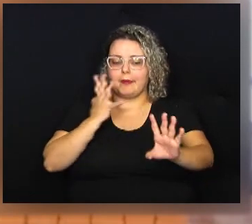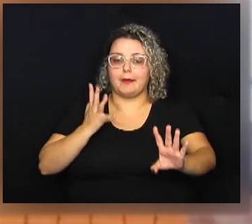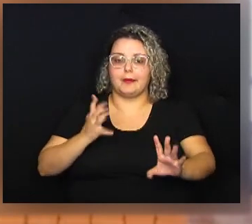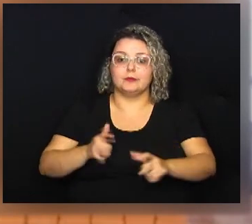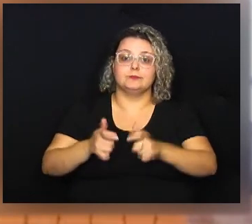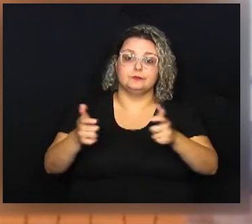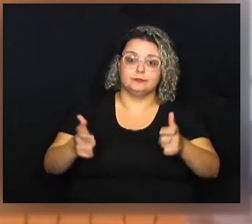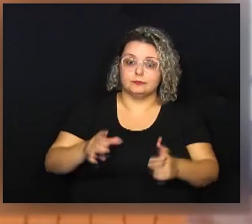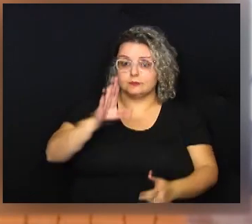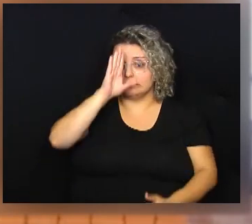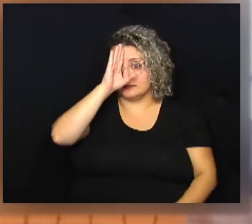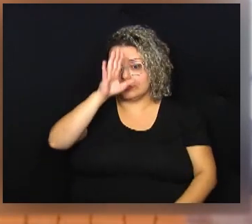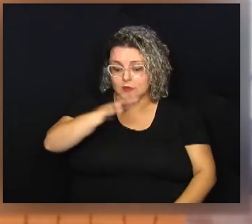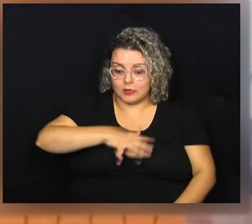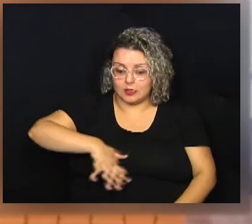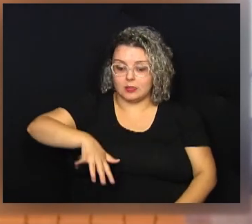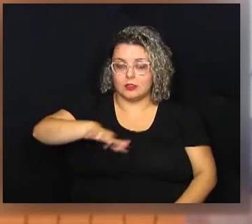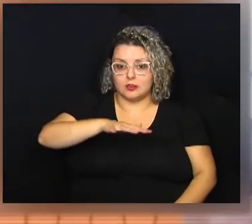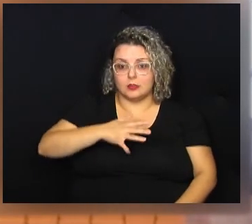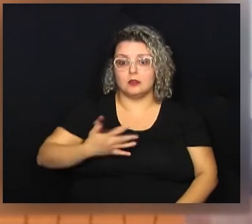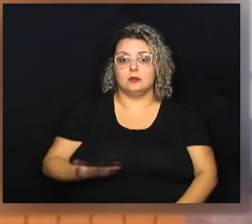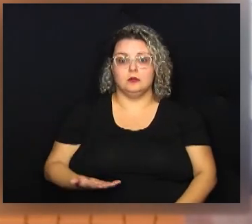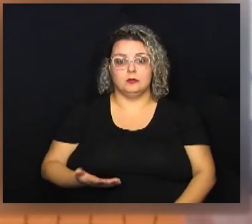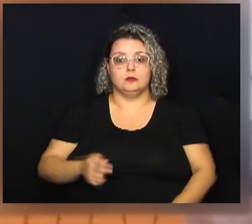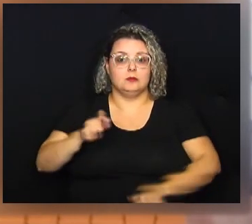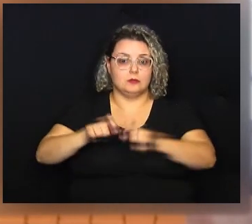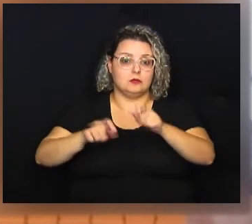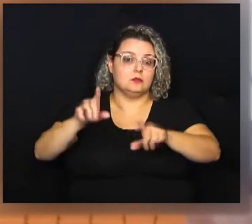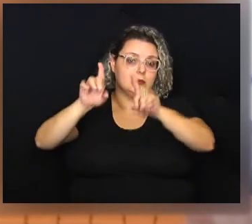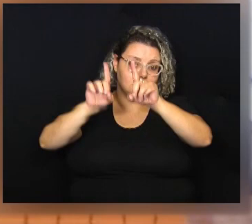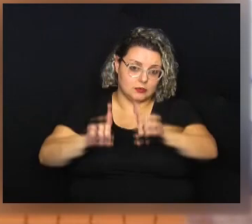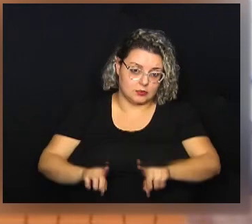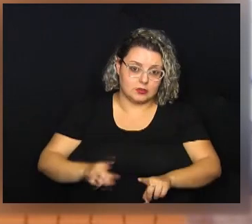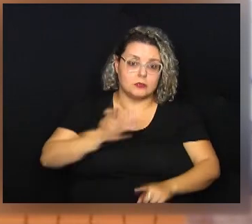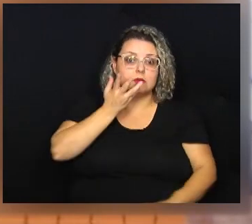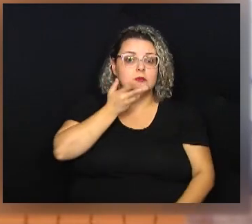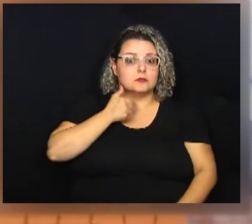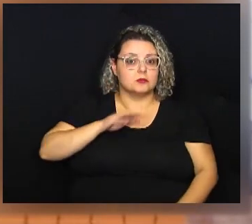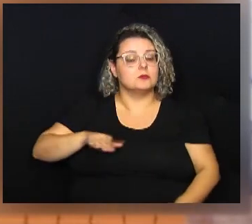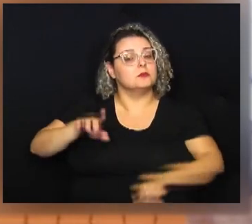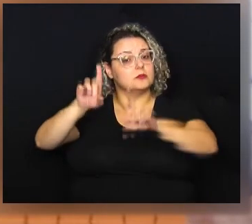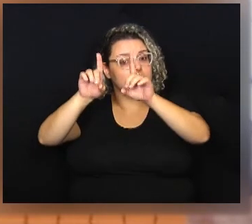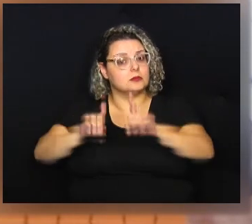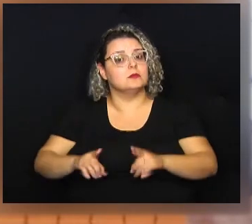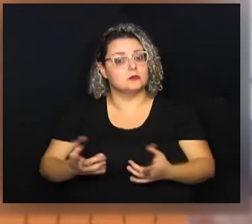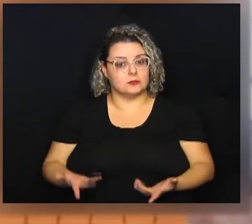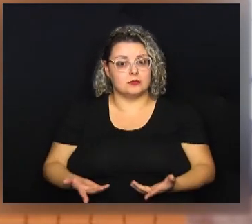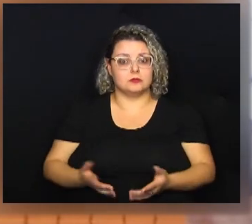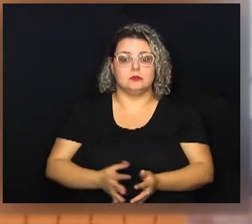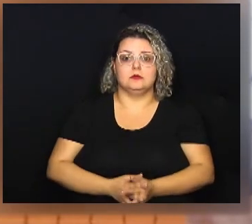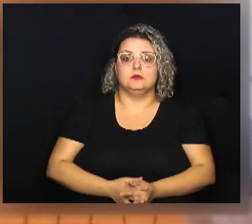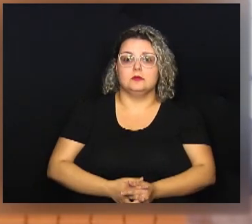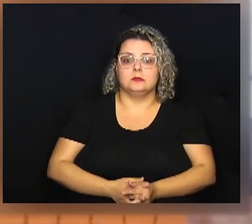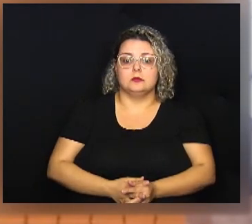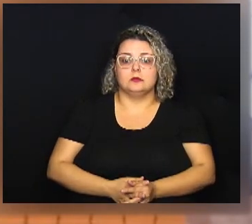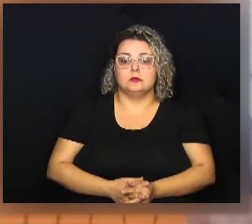cidade. principalmente na área das pessoas com deficiência, das crianças com deficiência.